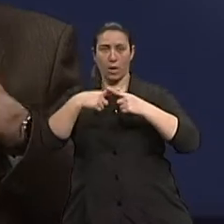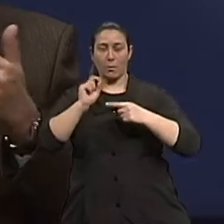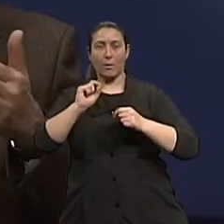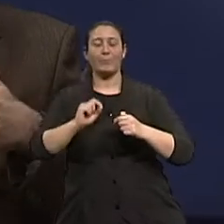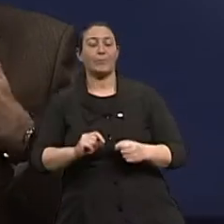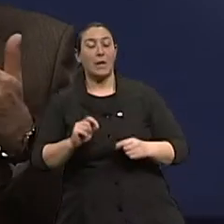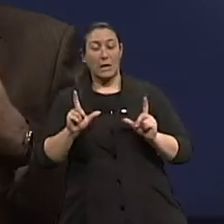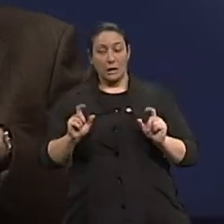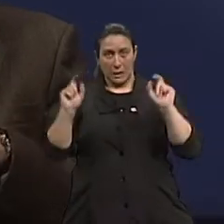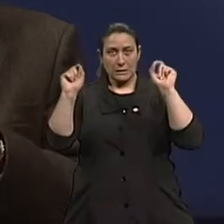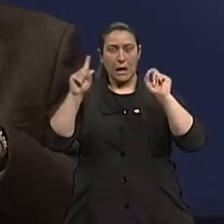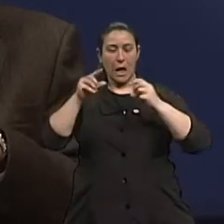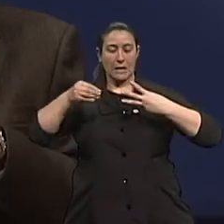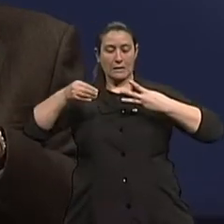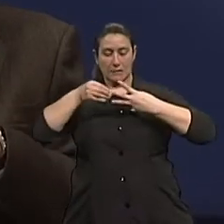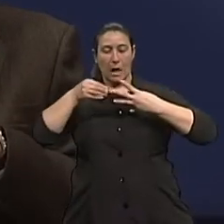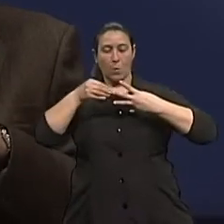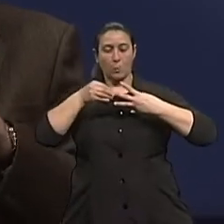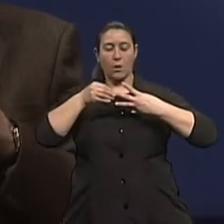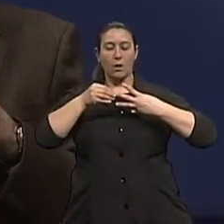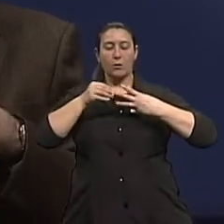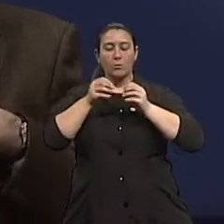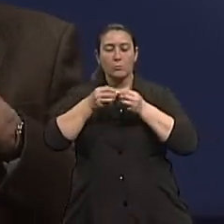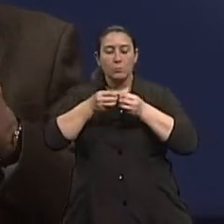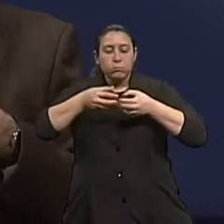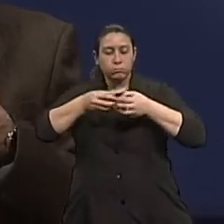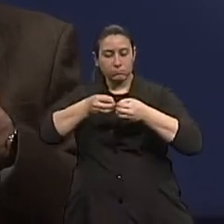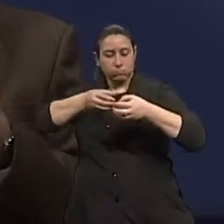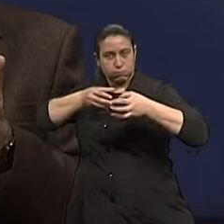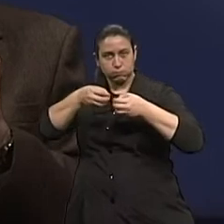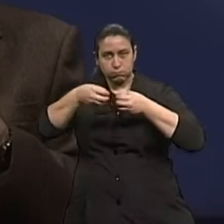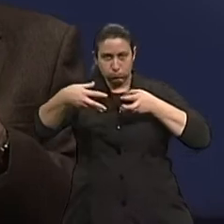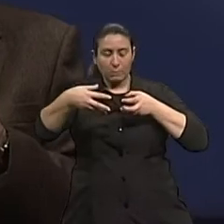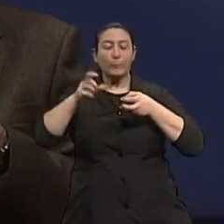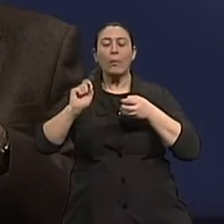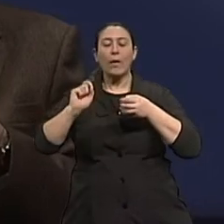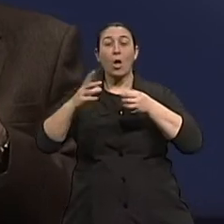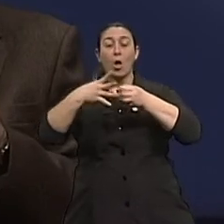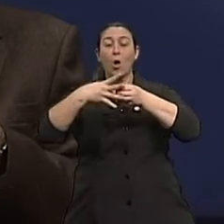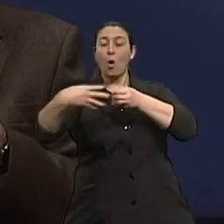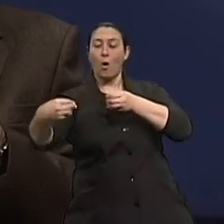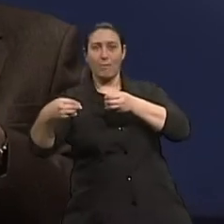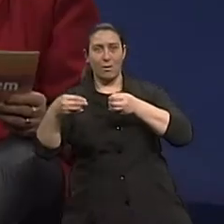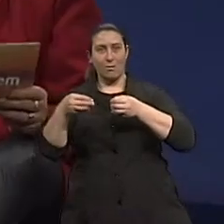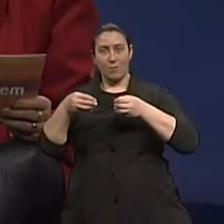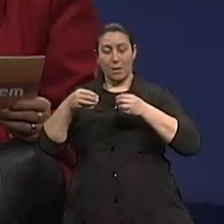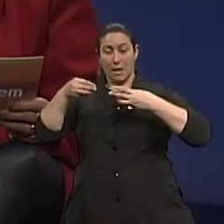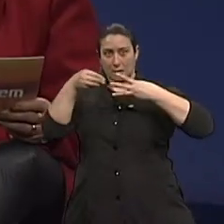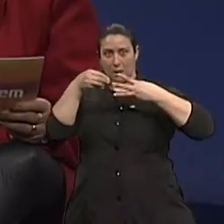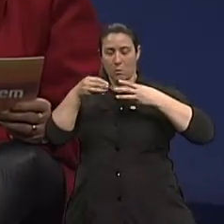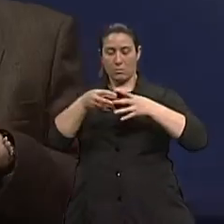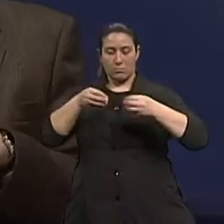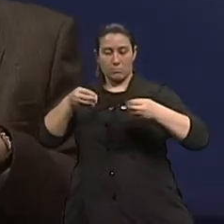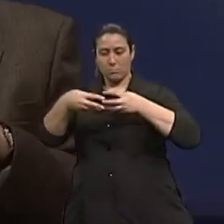que estão sendo trocadas dentro do intestino, fazem cópias erradas, cópias doentes. Não sabemos por que